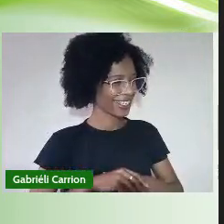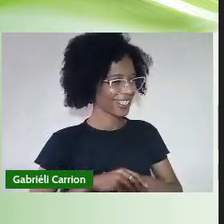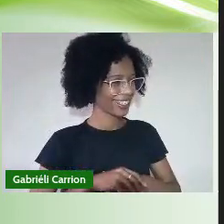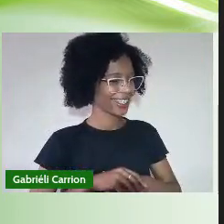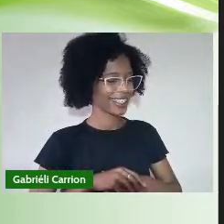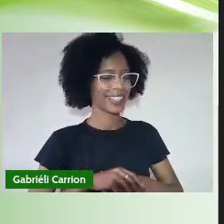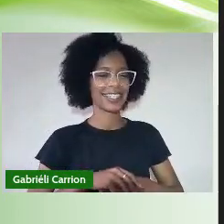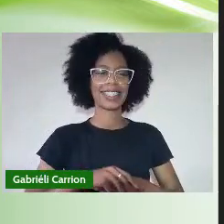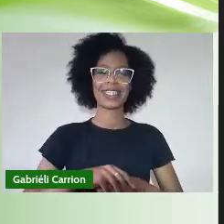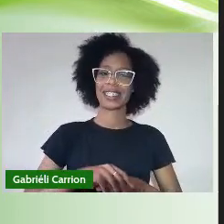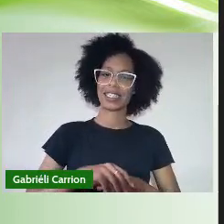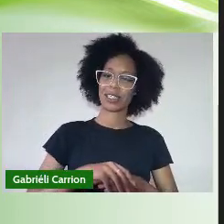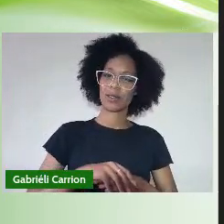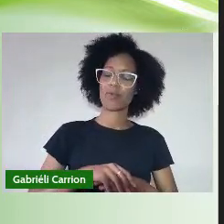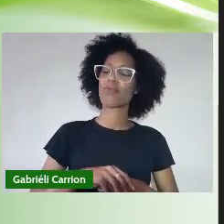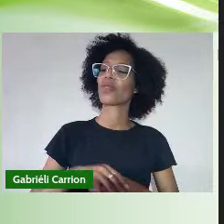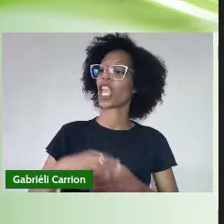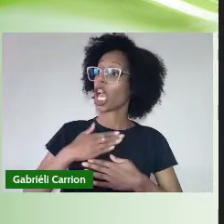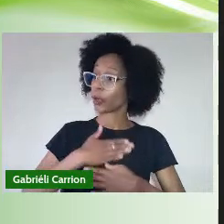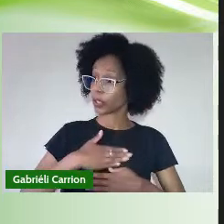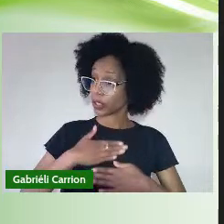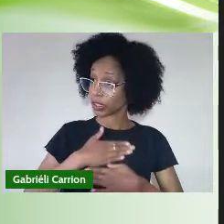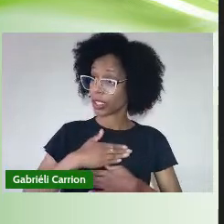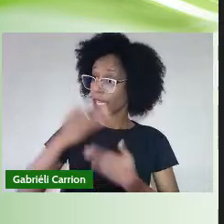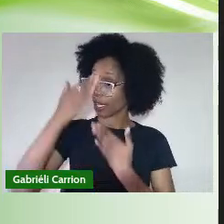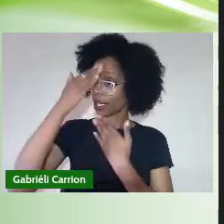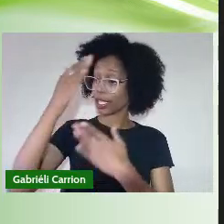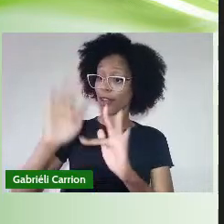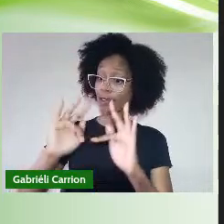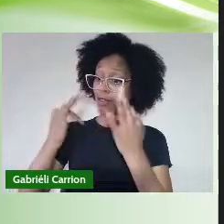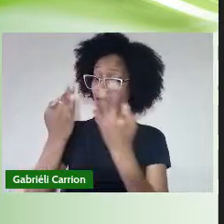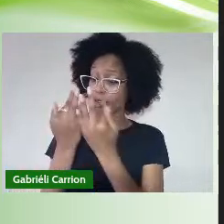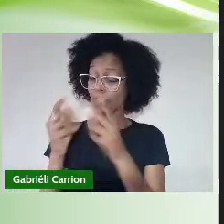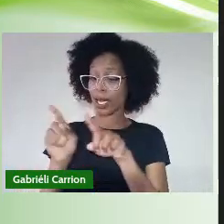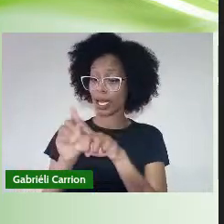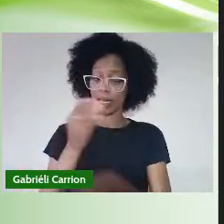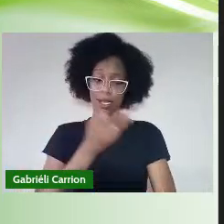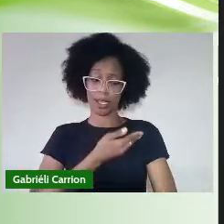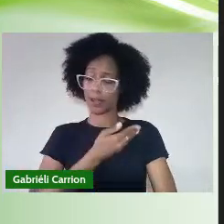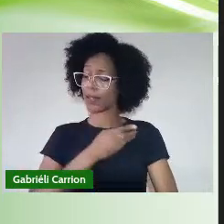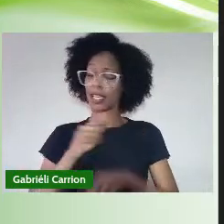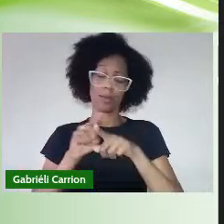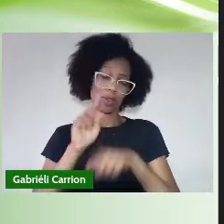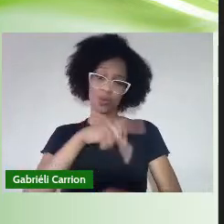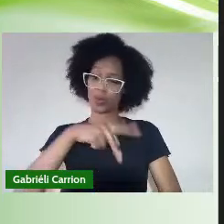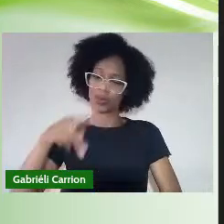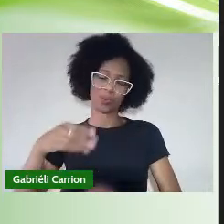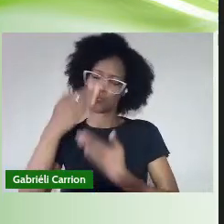Gostaria de agradecer a minha família Aos meus amigos E aos meus professores Muito obrigado